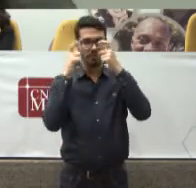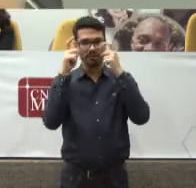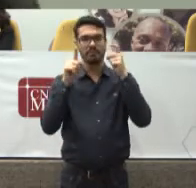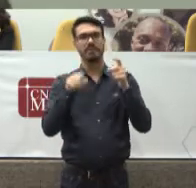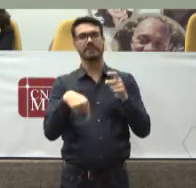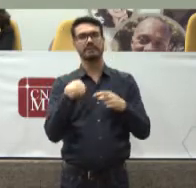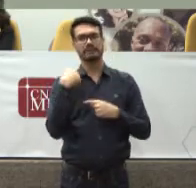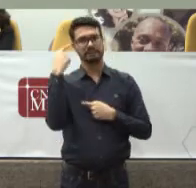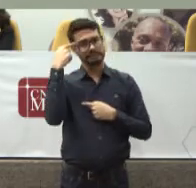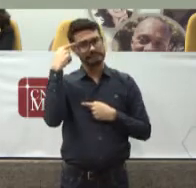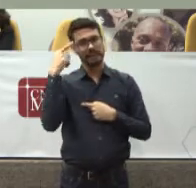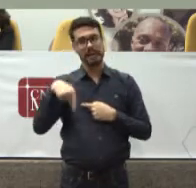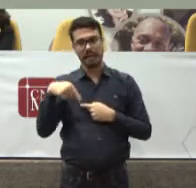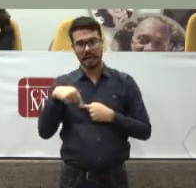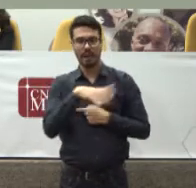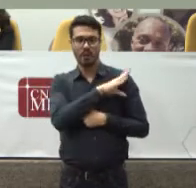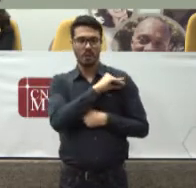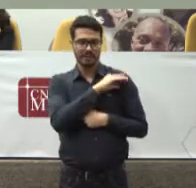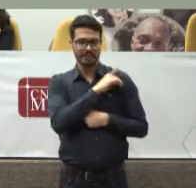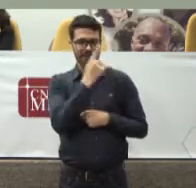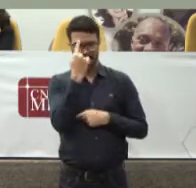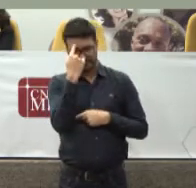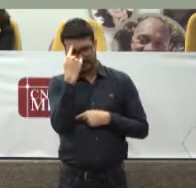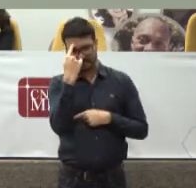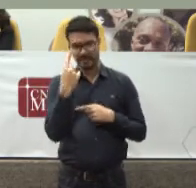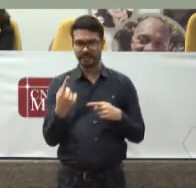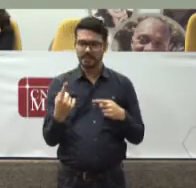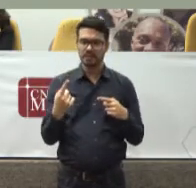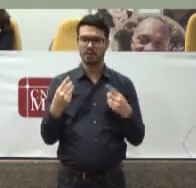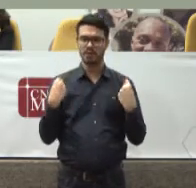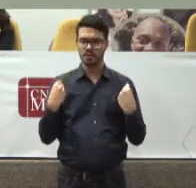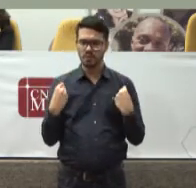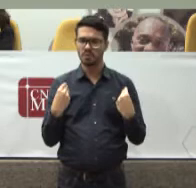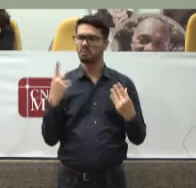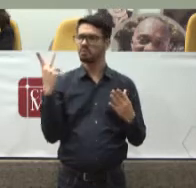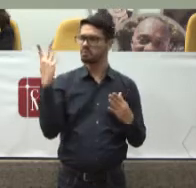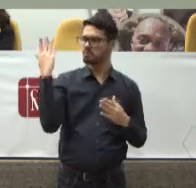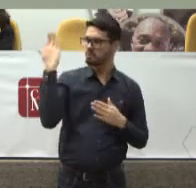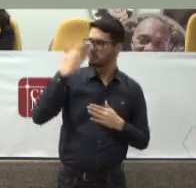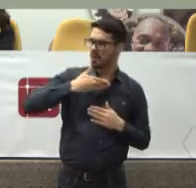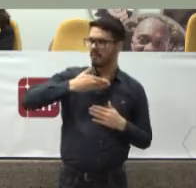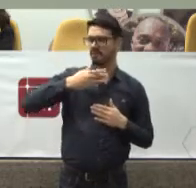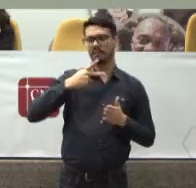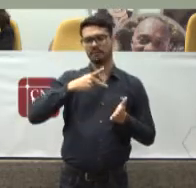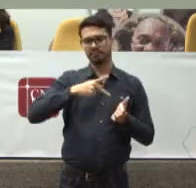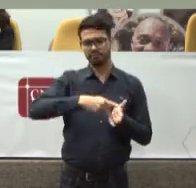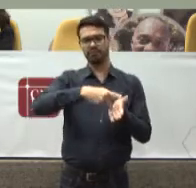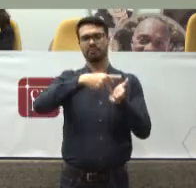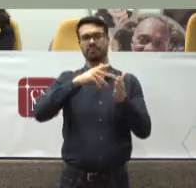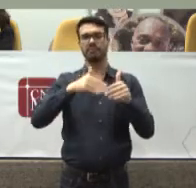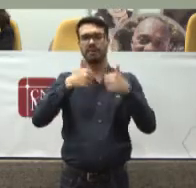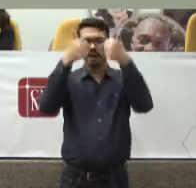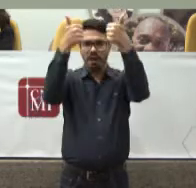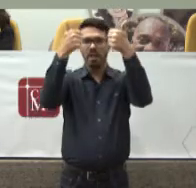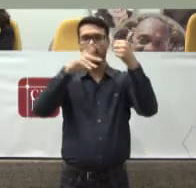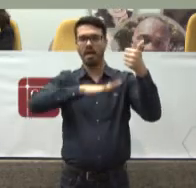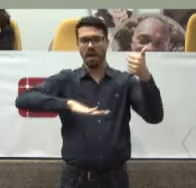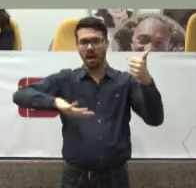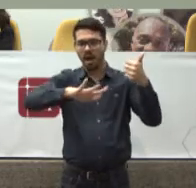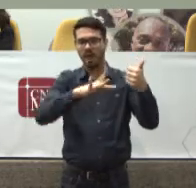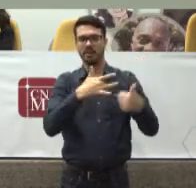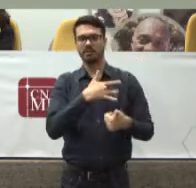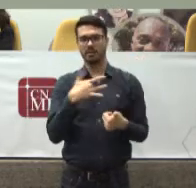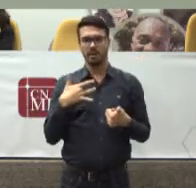este comitê O que nós podemos oferecer De efetivo Para que a jurisdição melhore Na área da